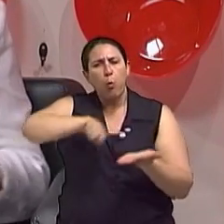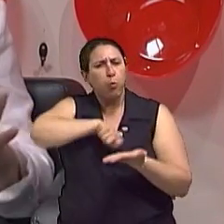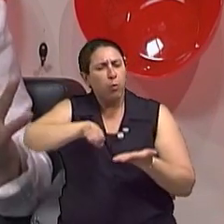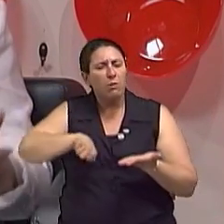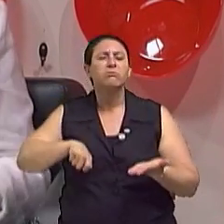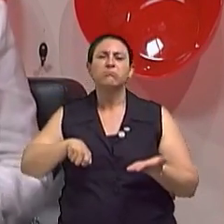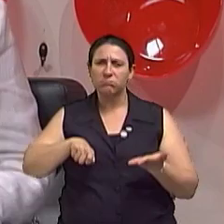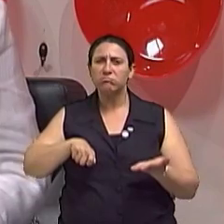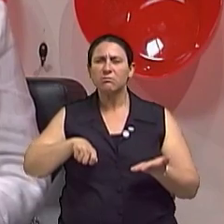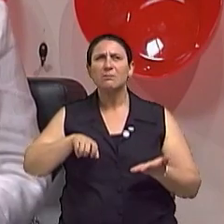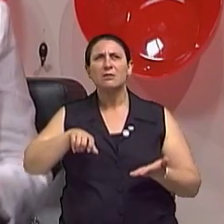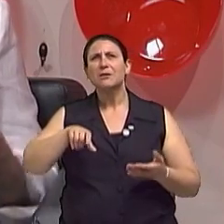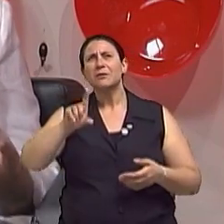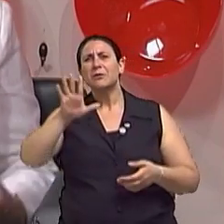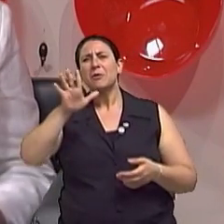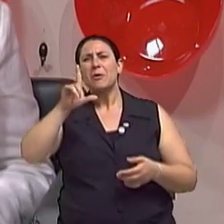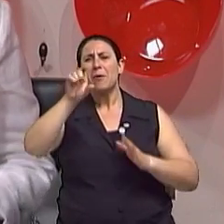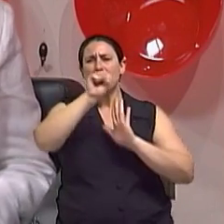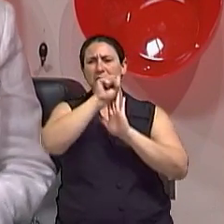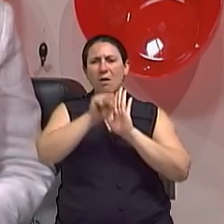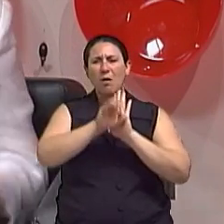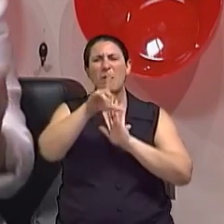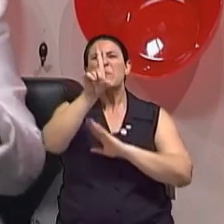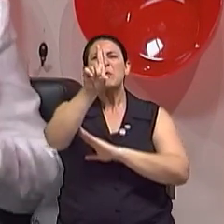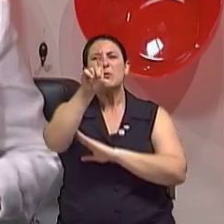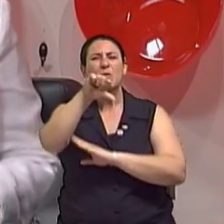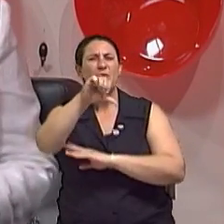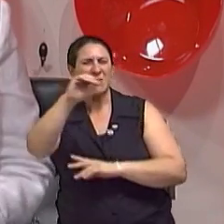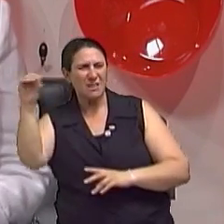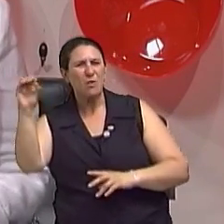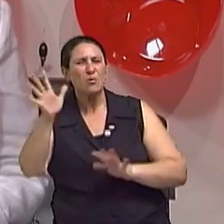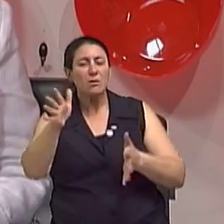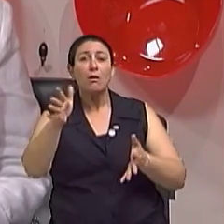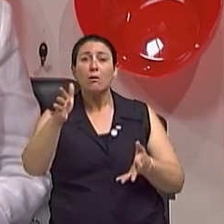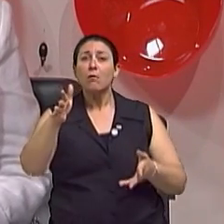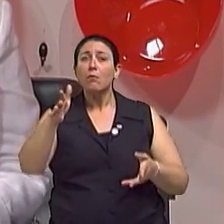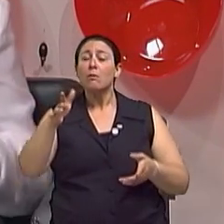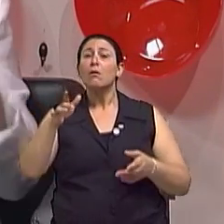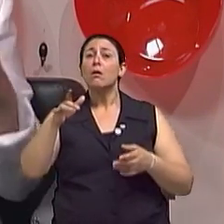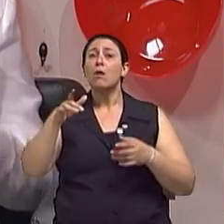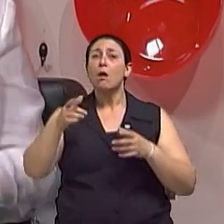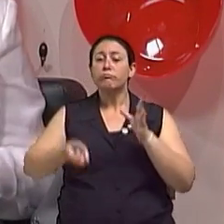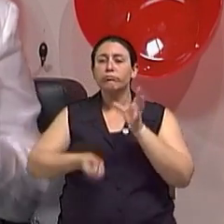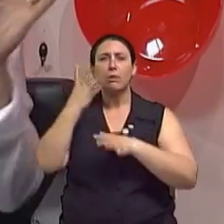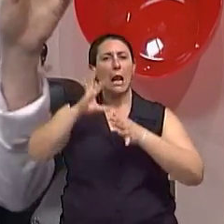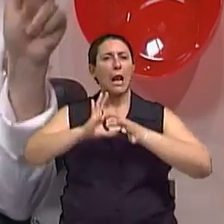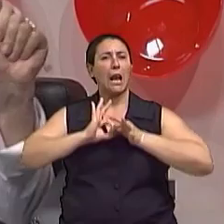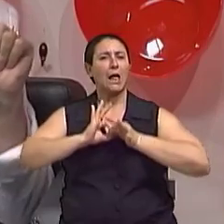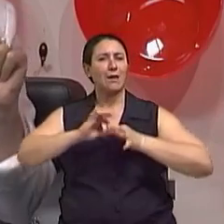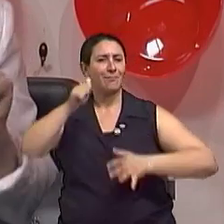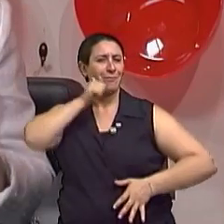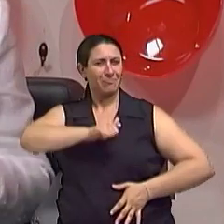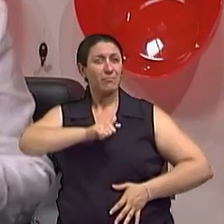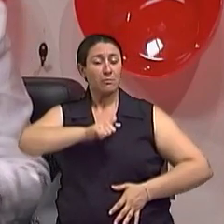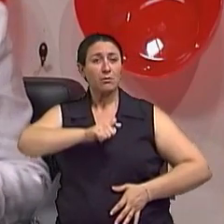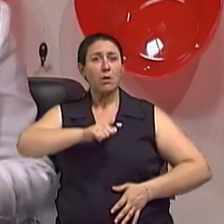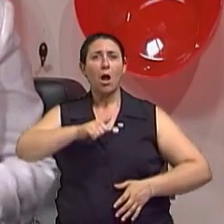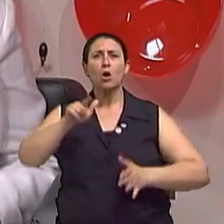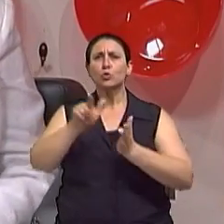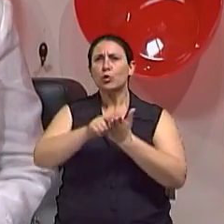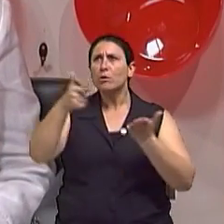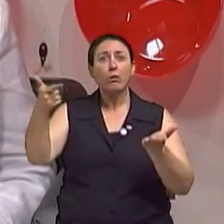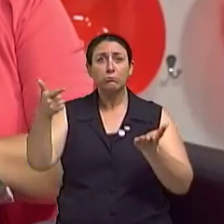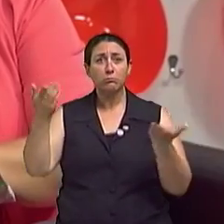1900, a Liga Feminina, o Jornal Feminino, que foi depois fechado, porque ele era altamente revolucionário. Ou seja,